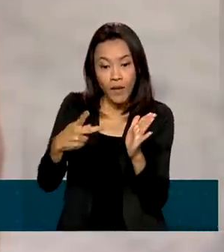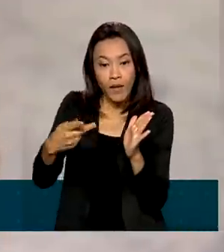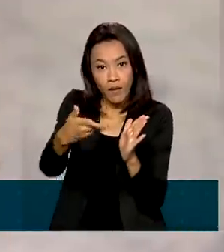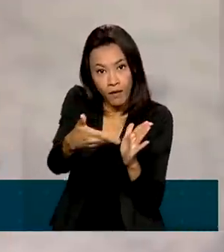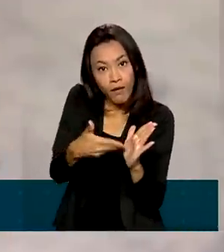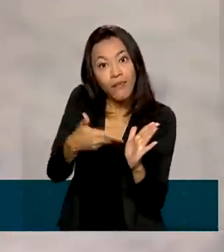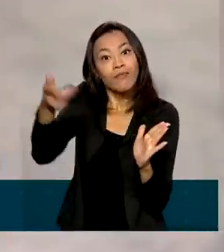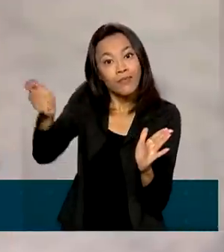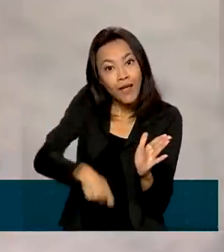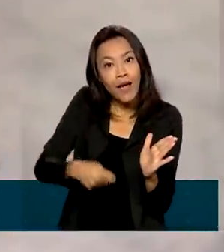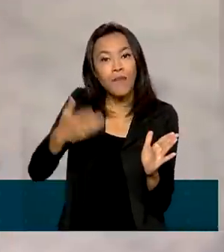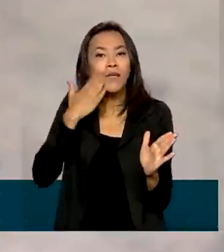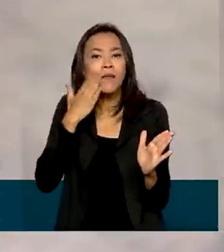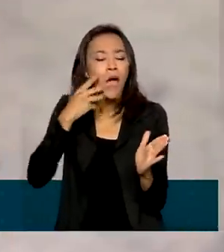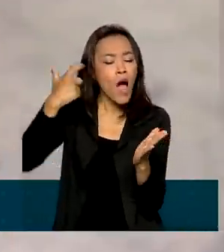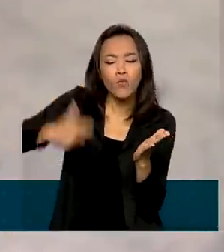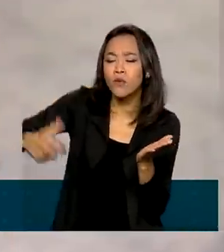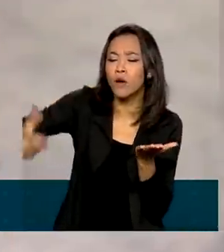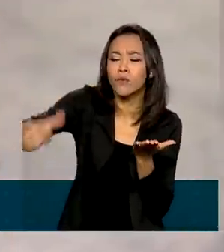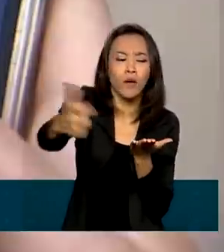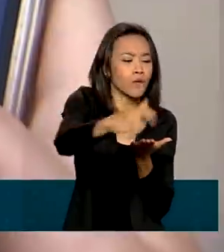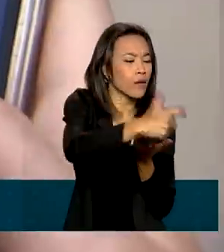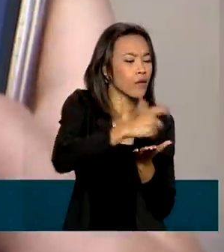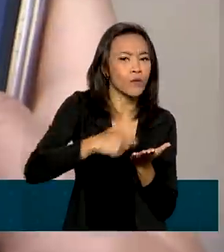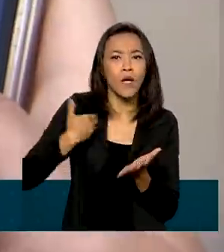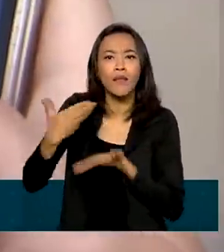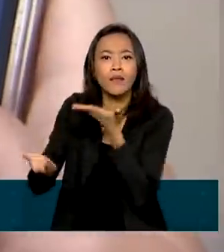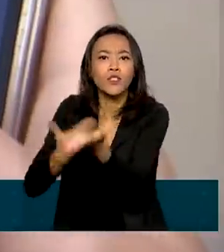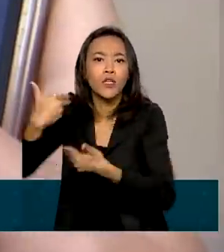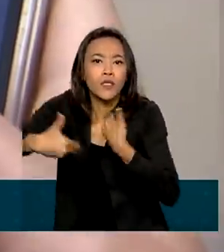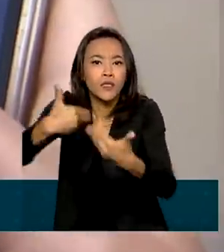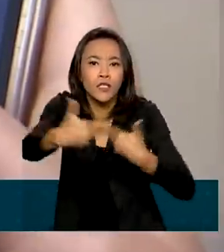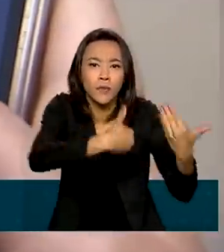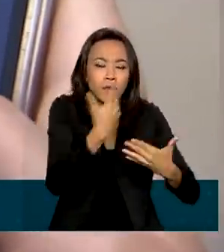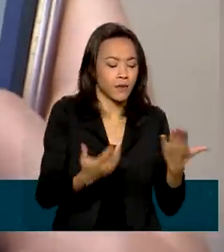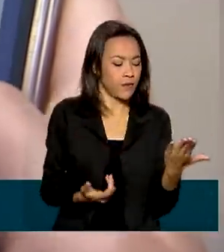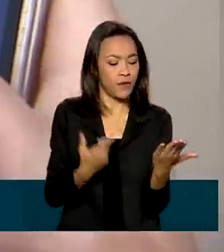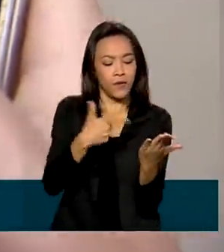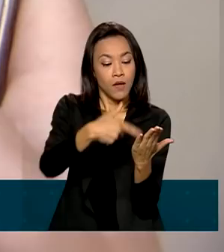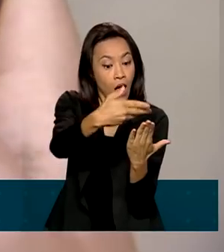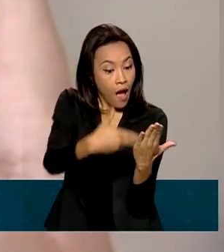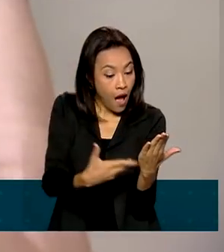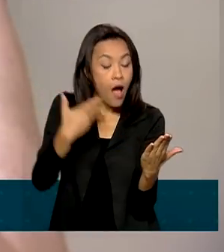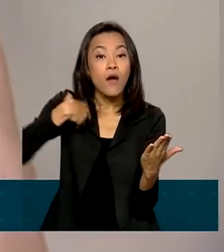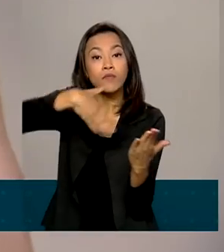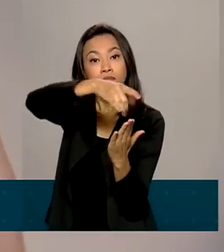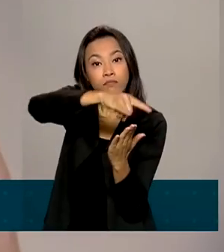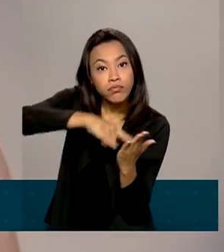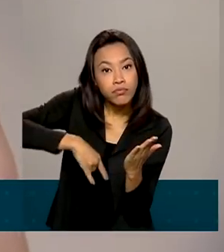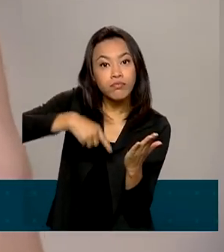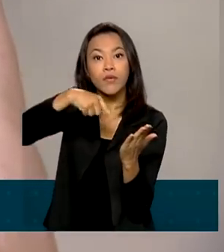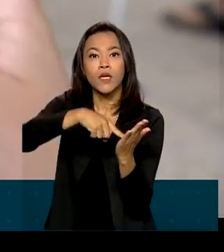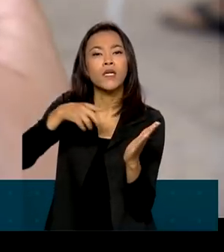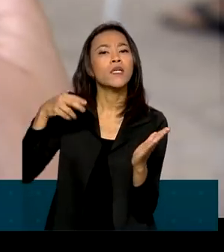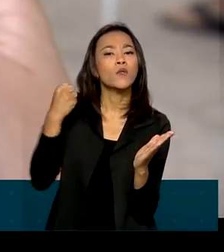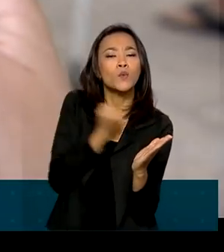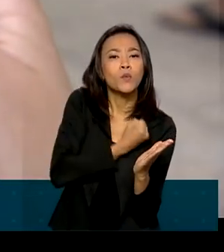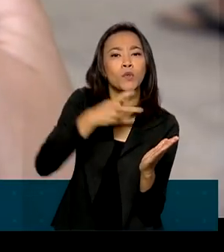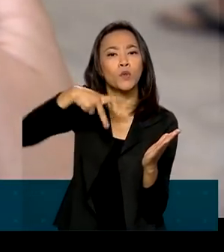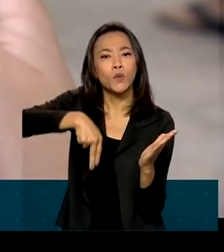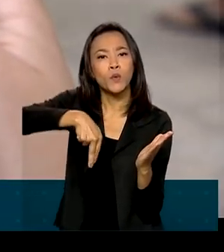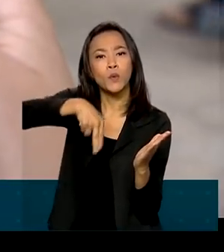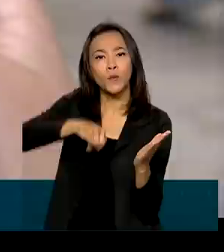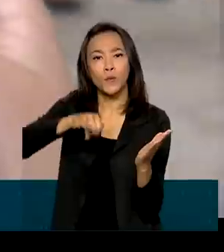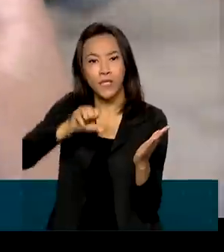localizar os pontos de atendimento mais próximos, consultar extratos e o número de identificação social, NIS, receber